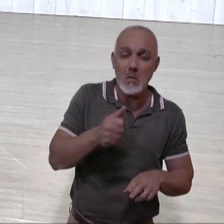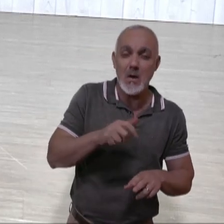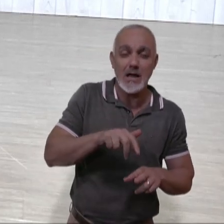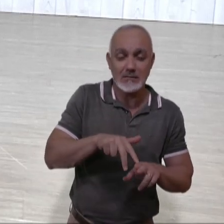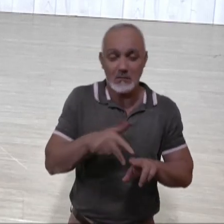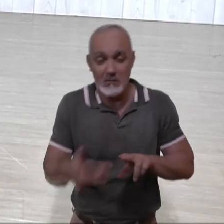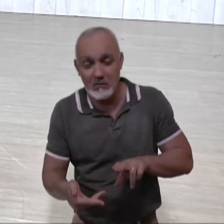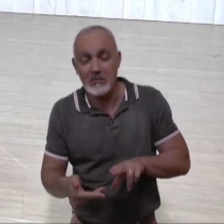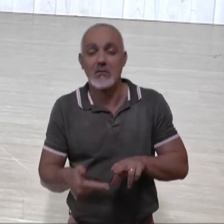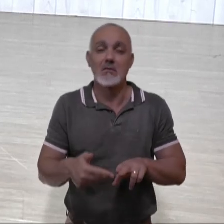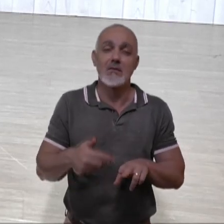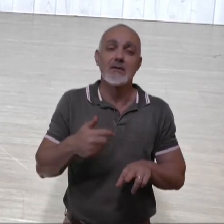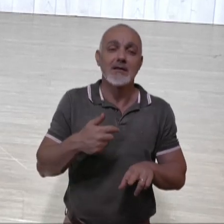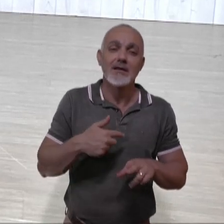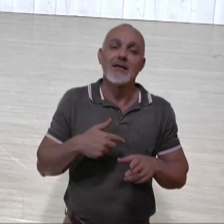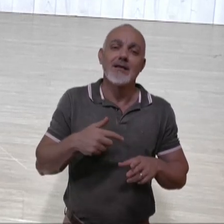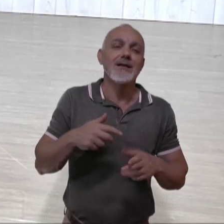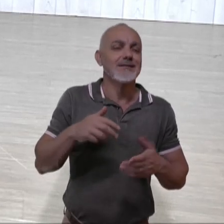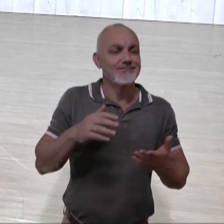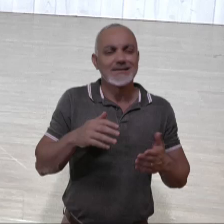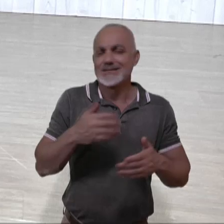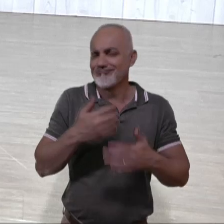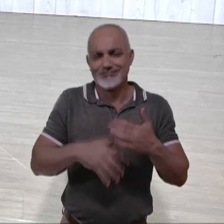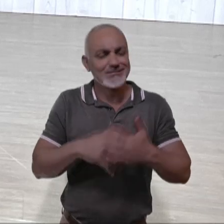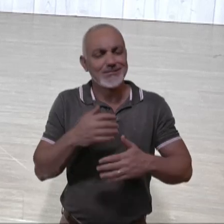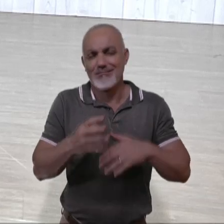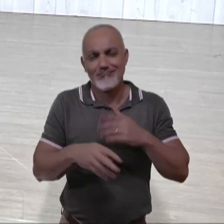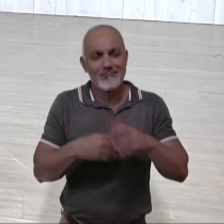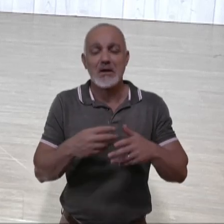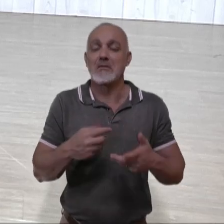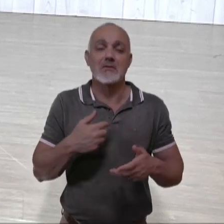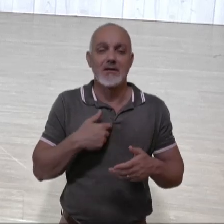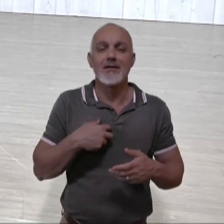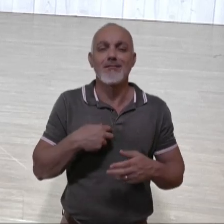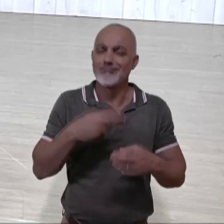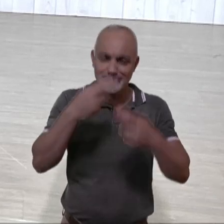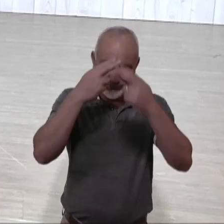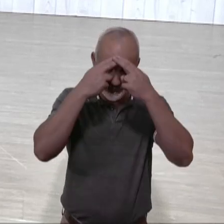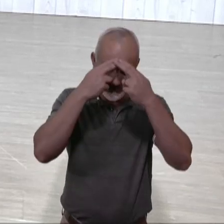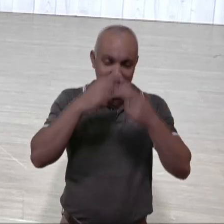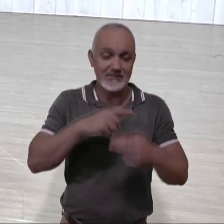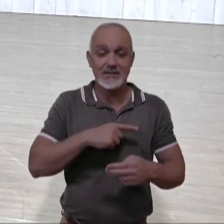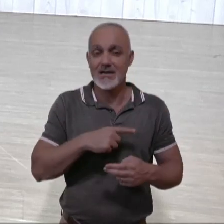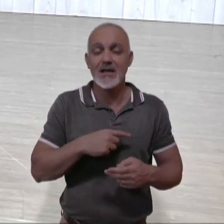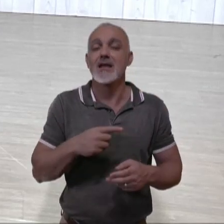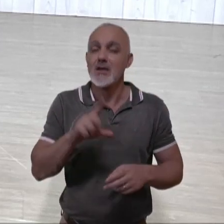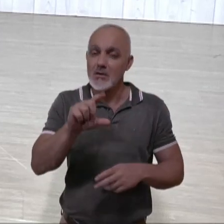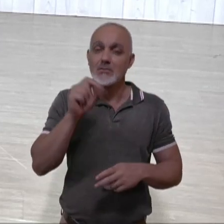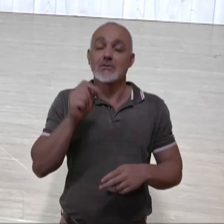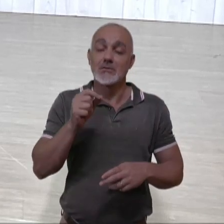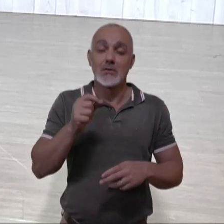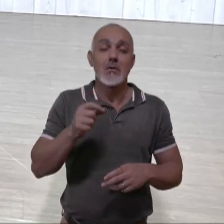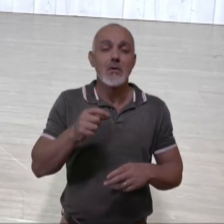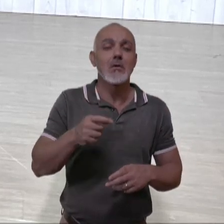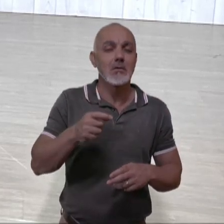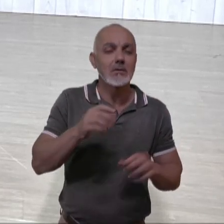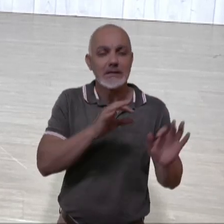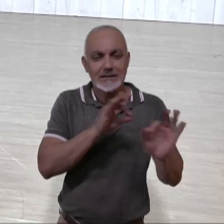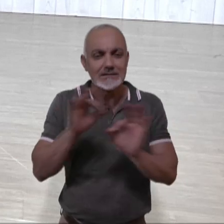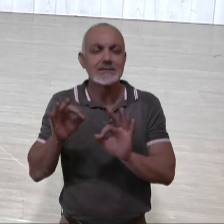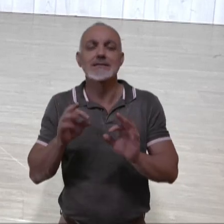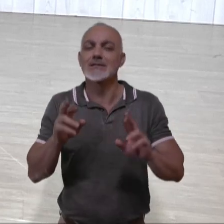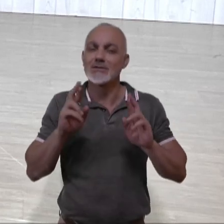levei a decoração da escola junto. Foi um momento um pouco traumático. Então, prefiro assistir e torcer pela